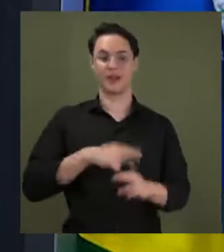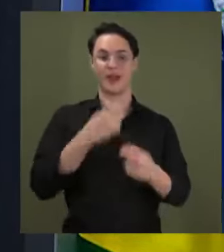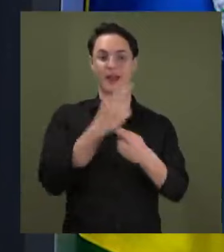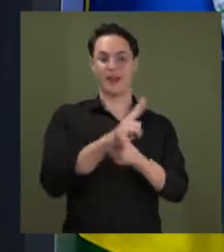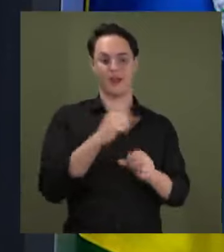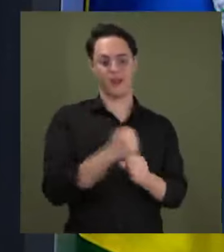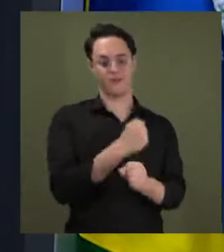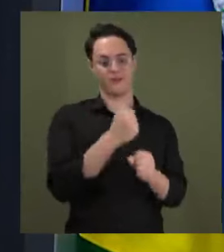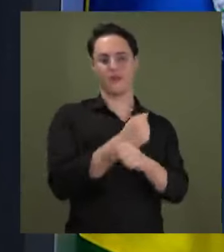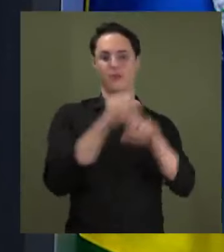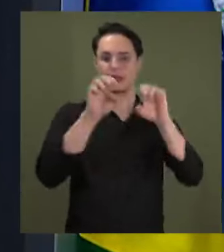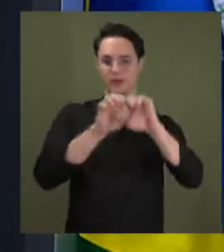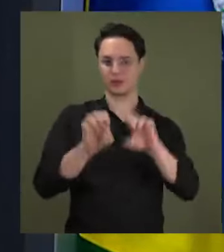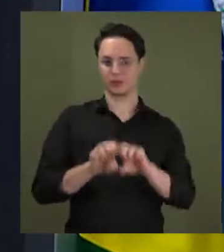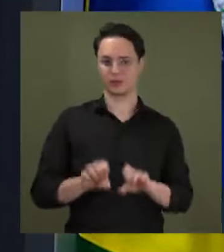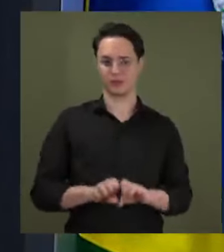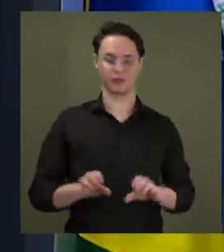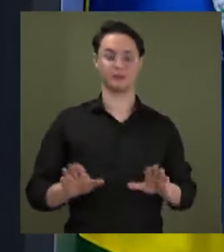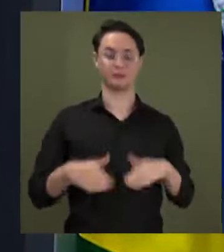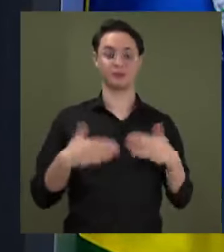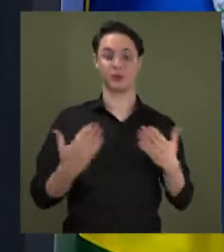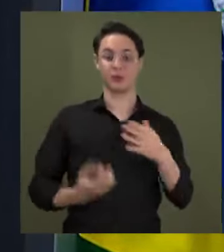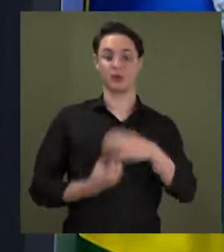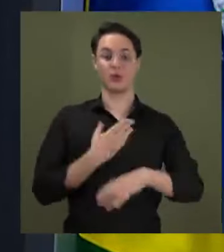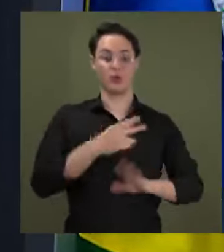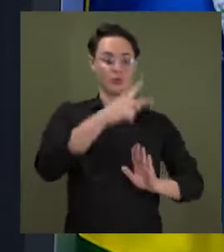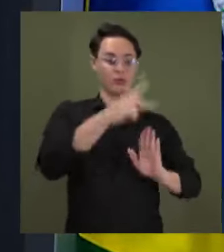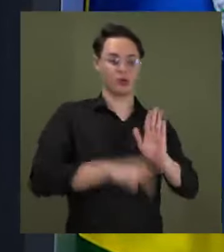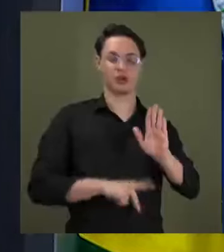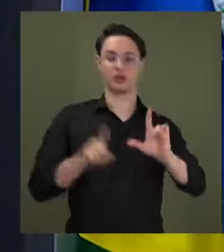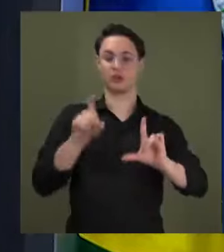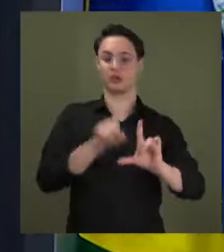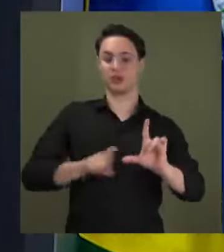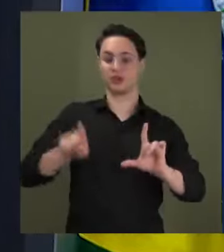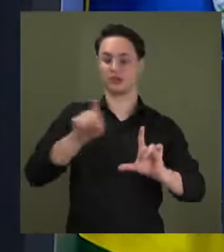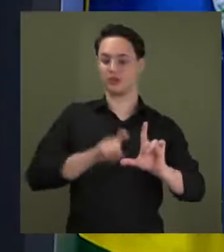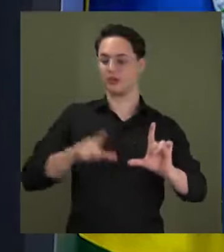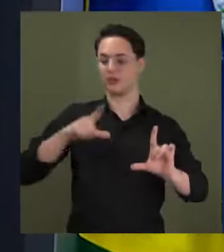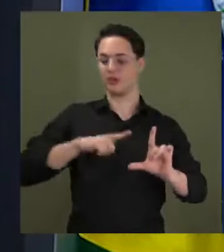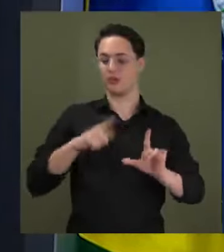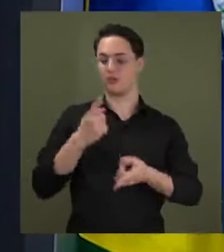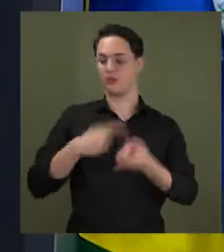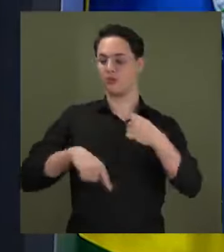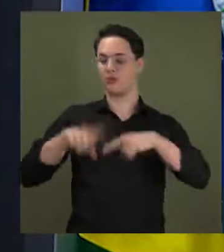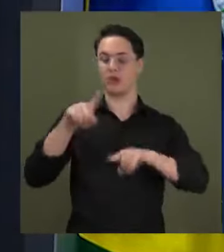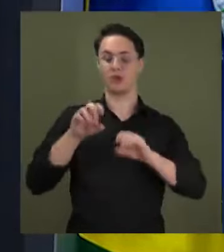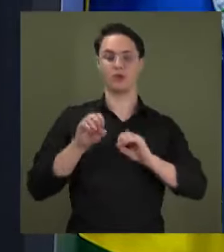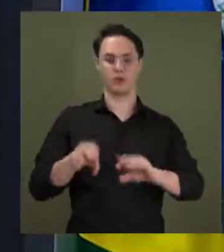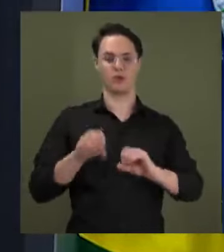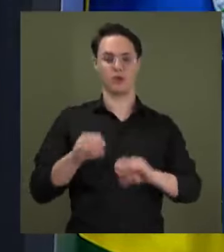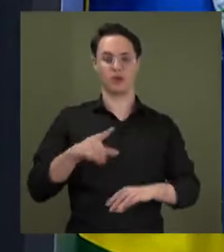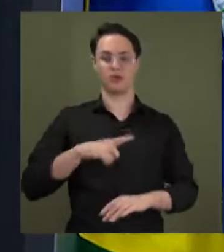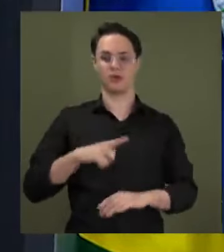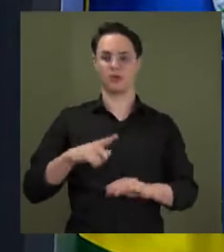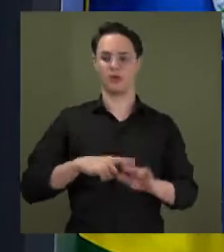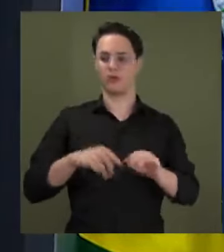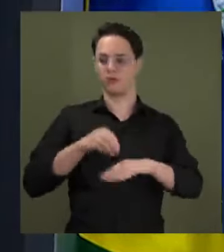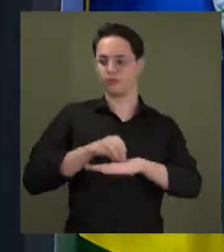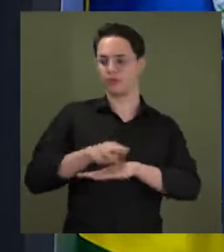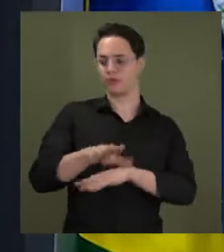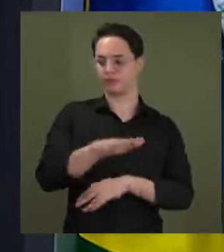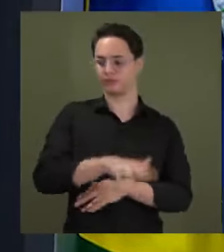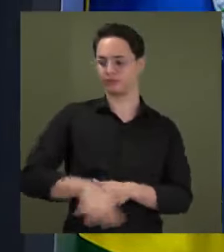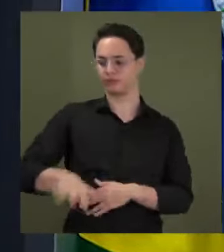da sua estrutura física. Foi criado um programa digital de modernização da educação, com desenvolvimento e disseminação na área de